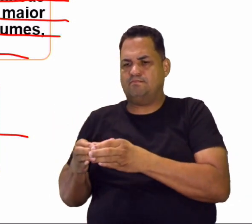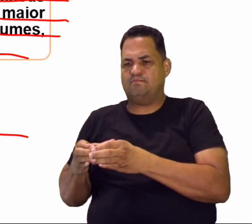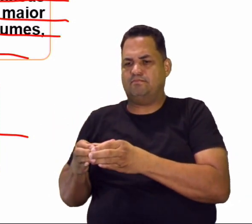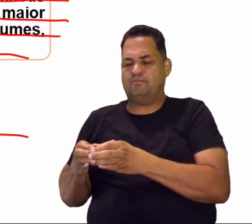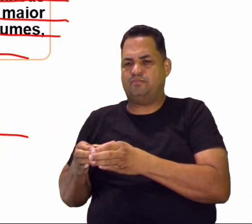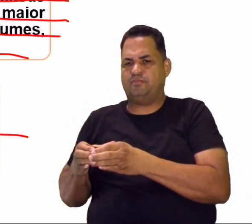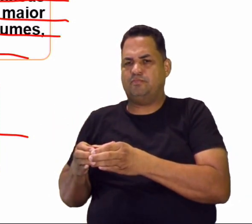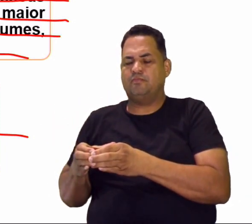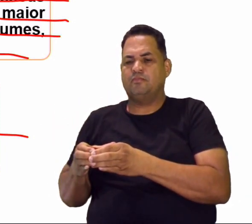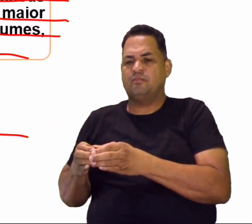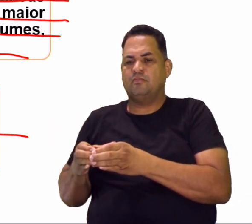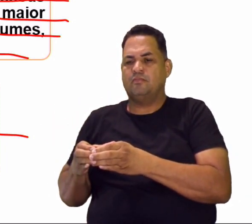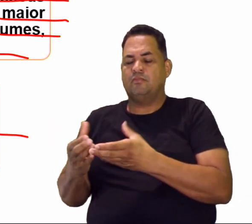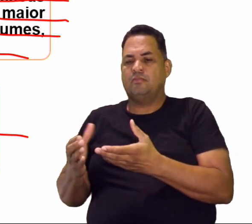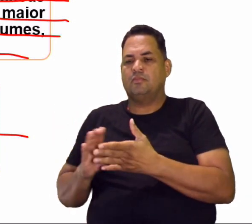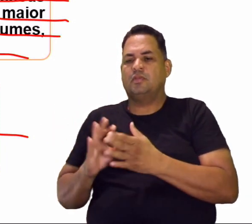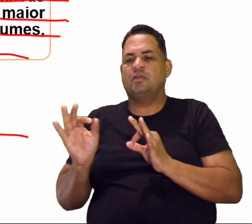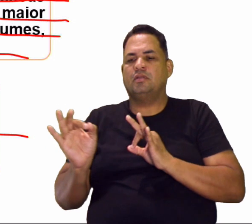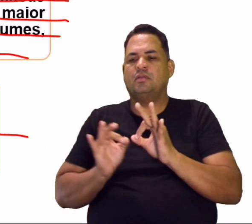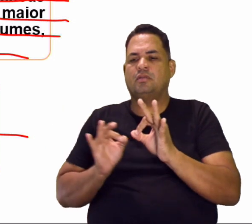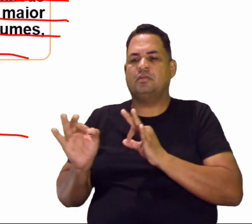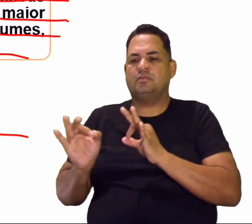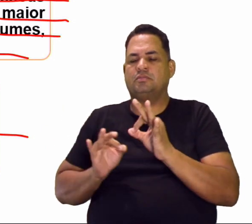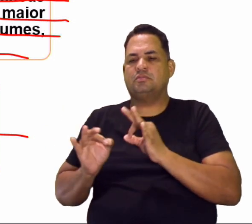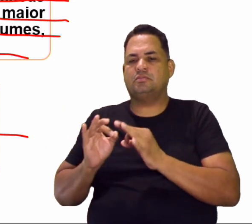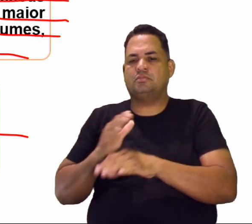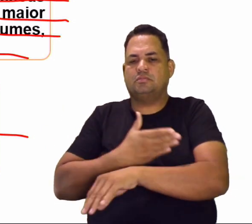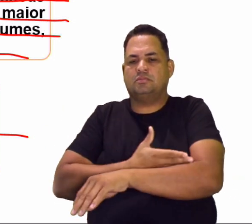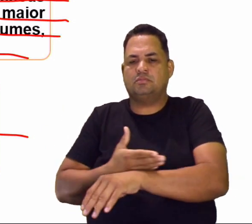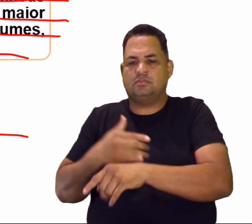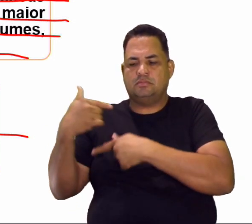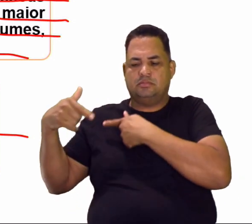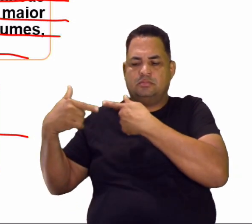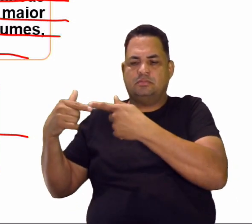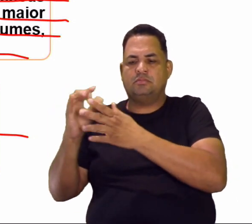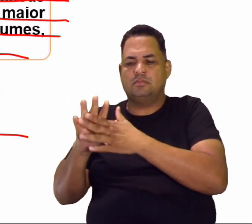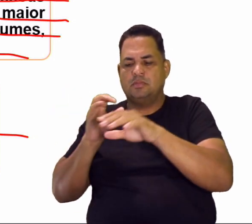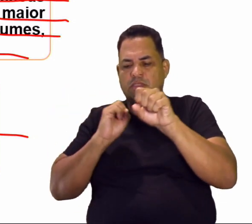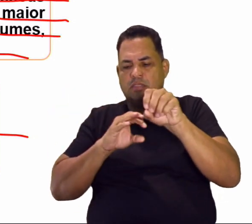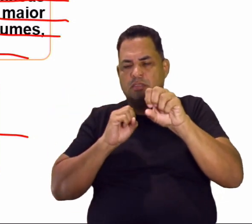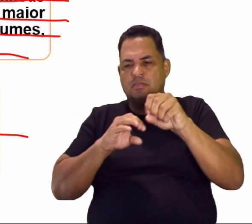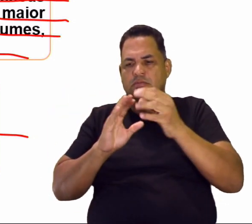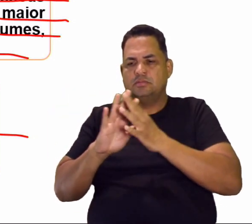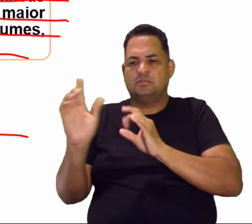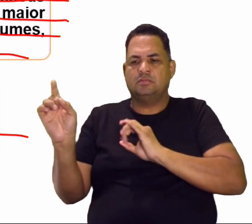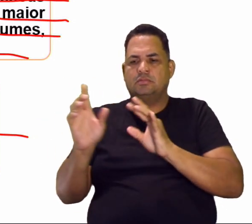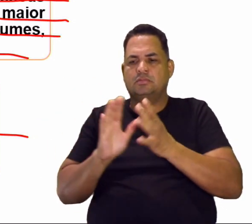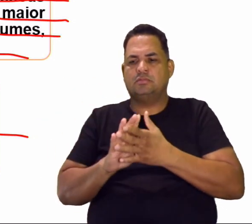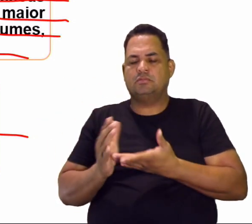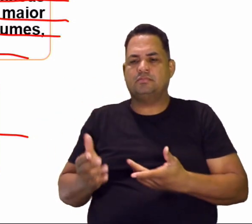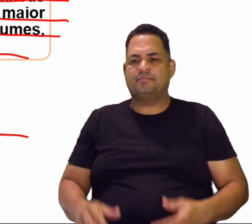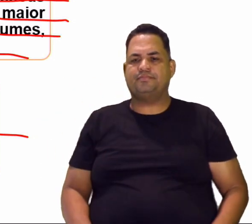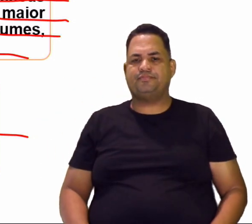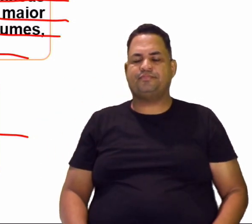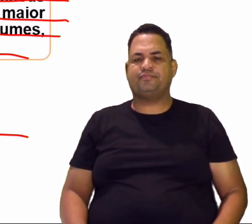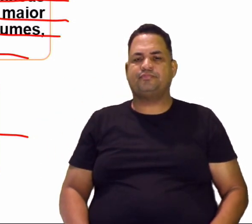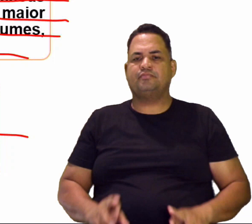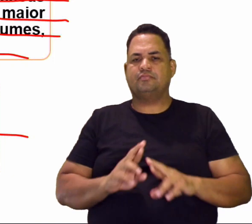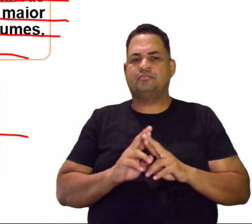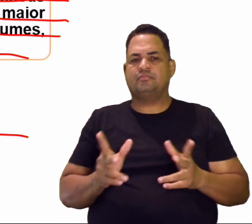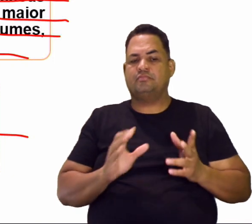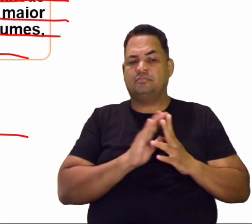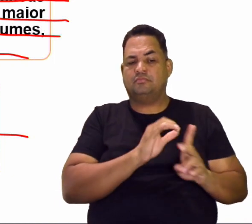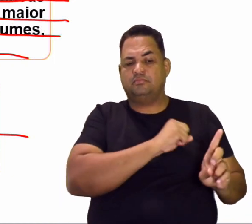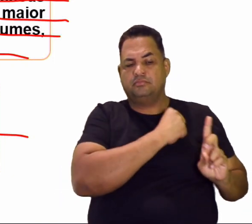tudo isso é gerido ali pelos costumes, pelas tradições, que vai passando de um indivíduo ali para o outro. Diferente da